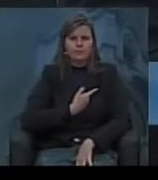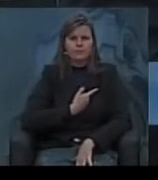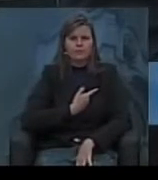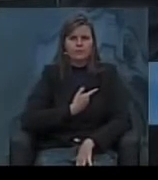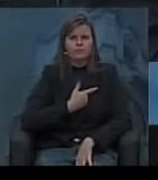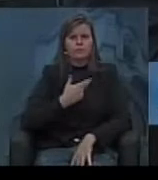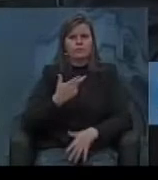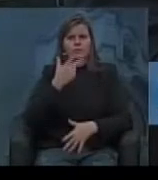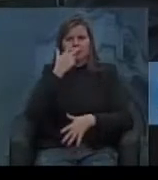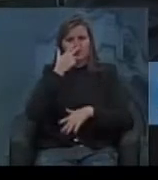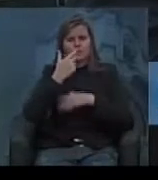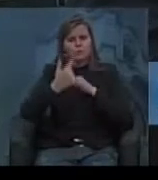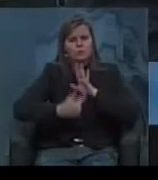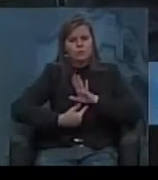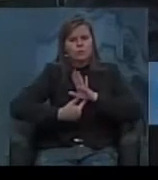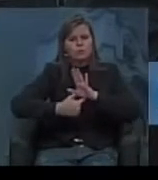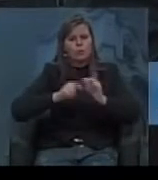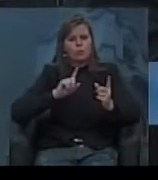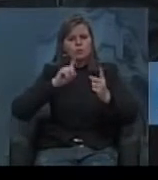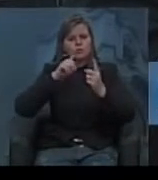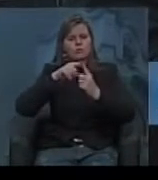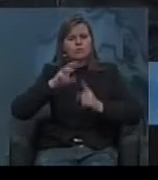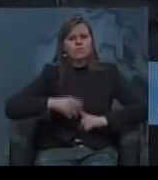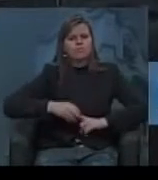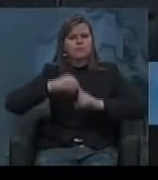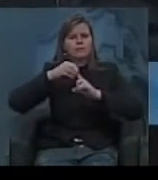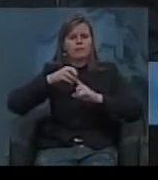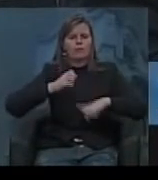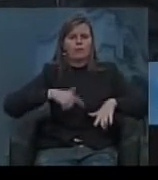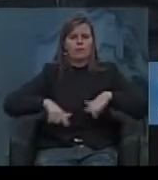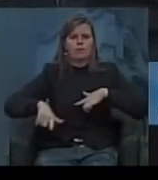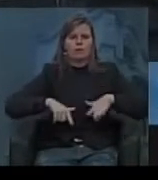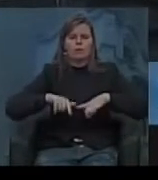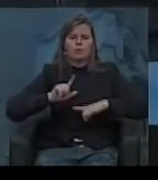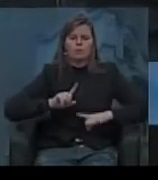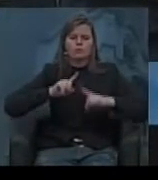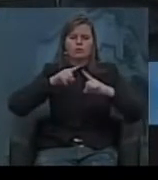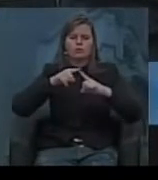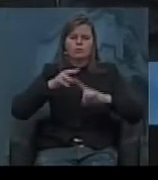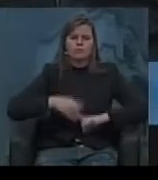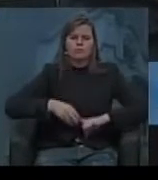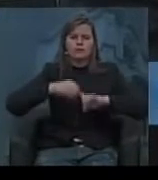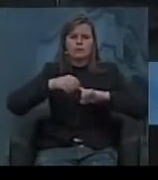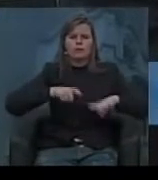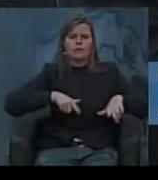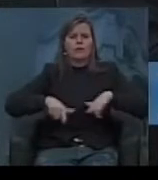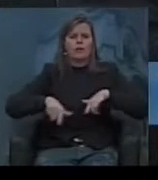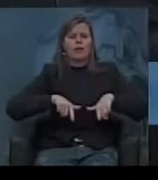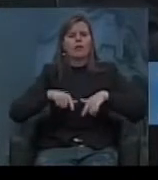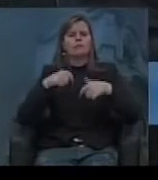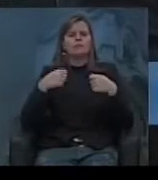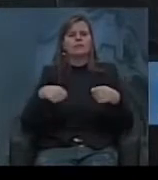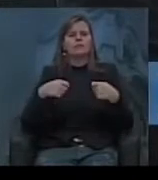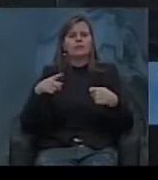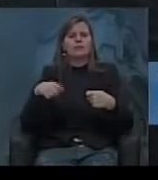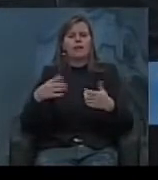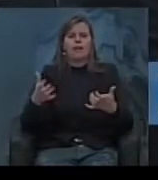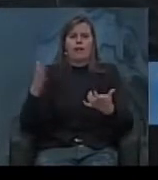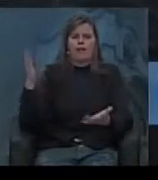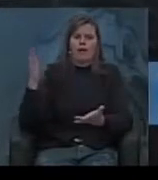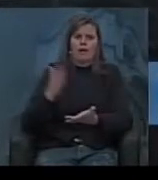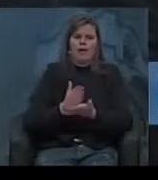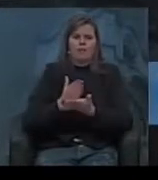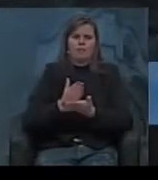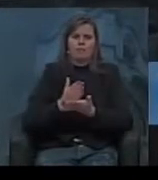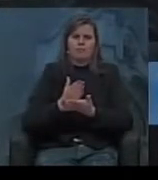como princípio o objetivo fundamental do trabalhismo. O objetivo fundamental do trabalhismo deve ser a eliminação